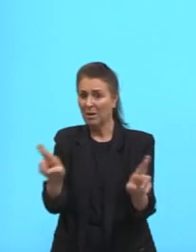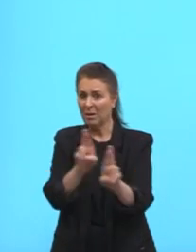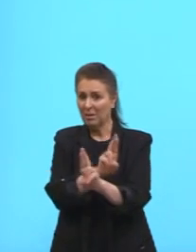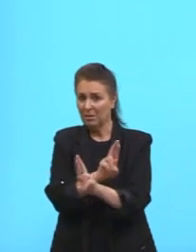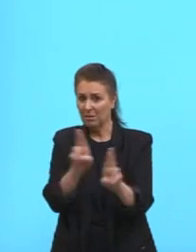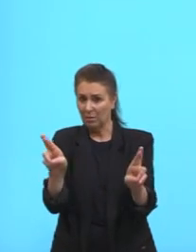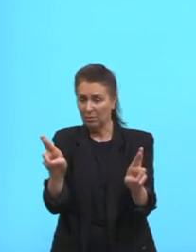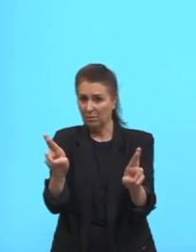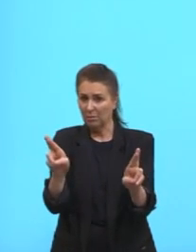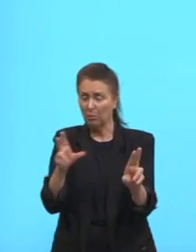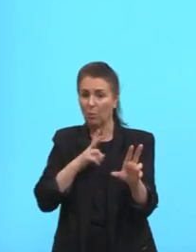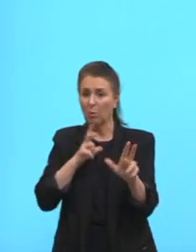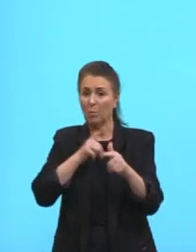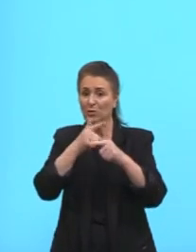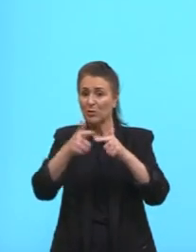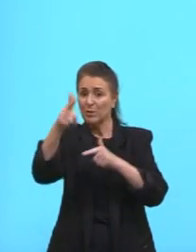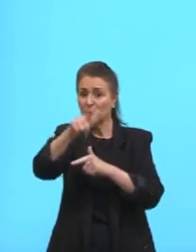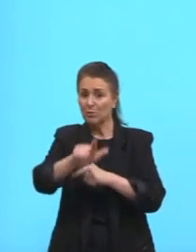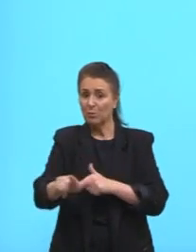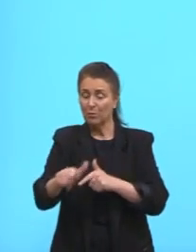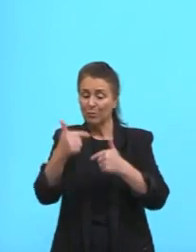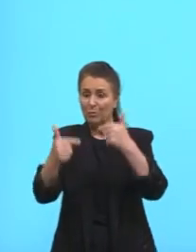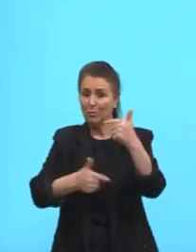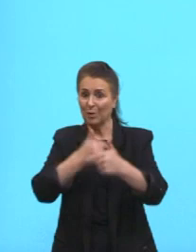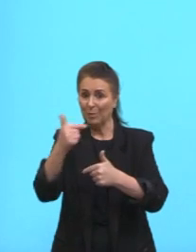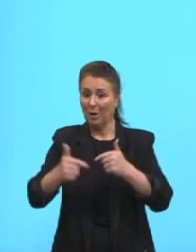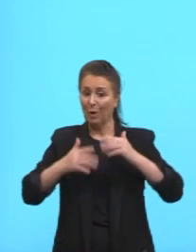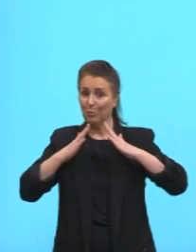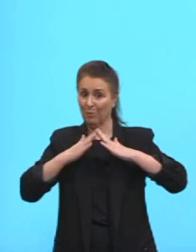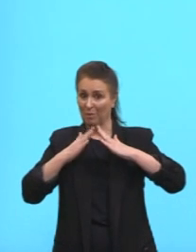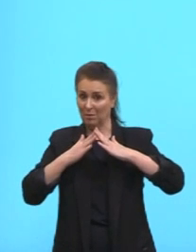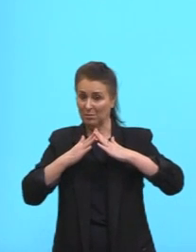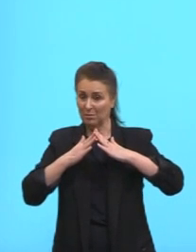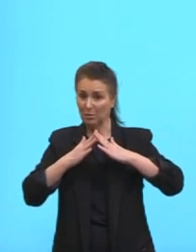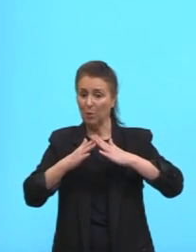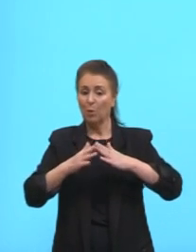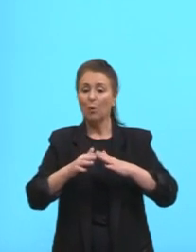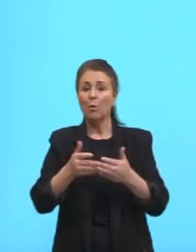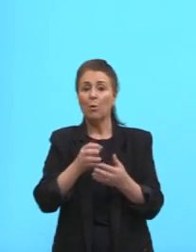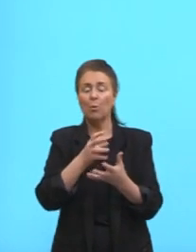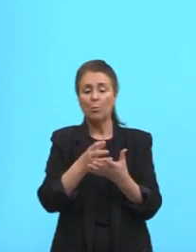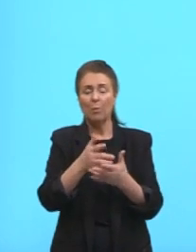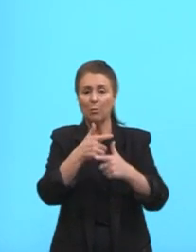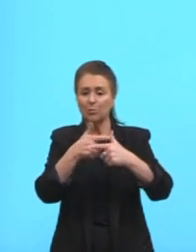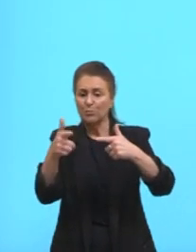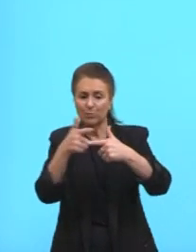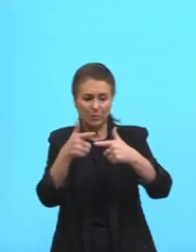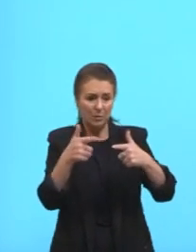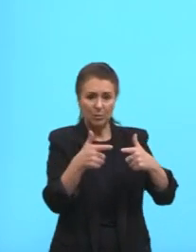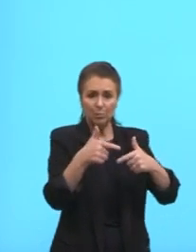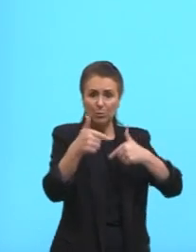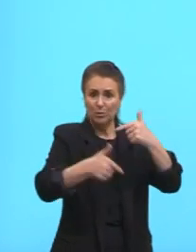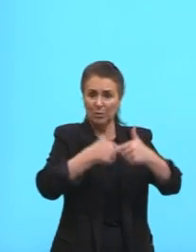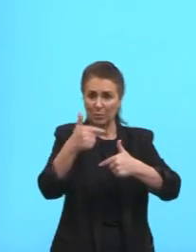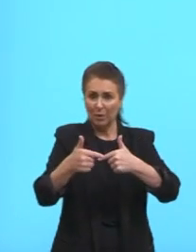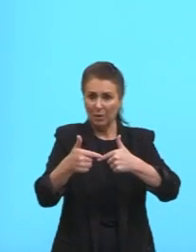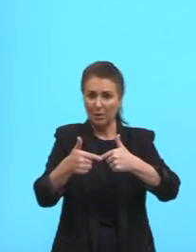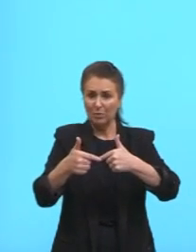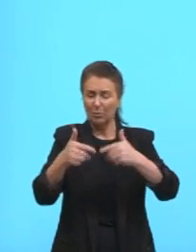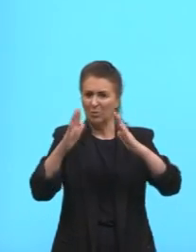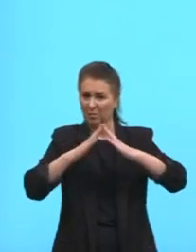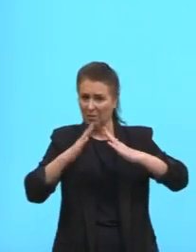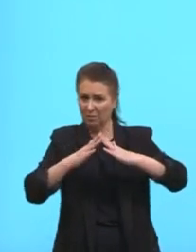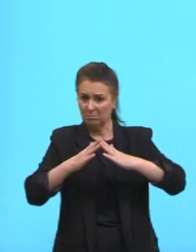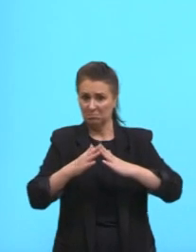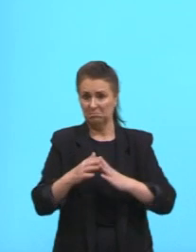redivisão do trabalho doméstico, né? Com uma divisão mais justa aí das tarefas de casa? Não tem a ver com